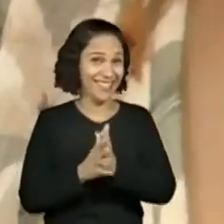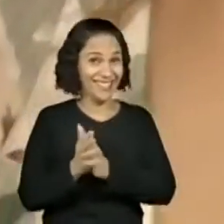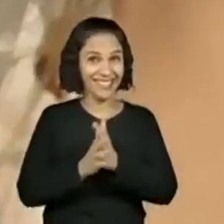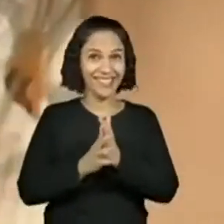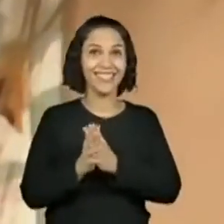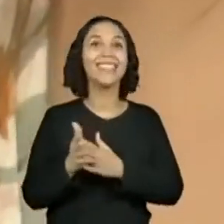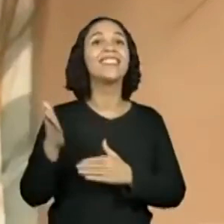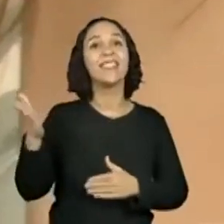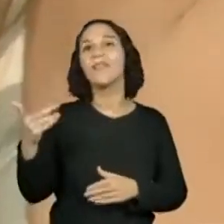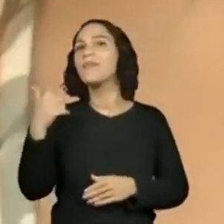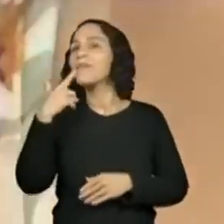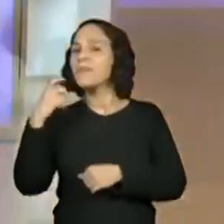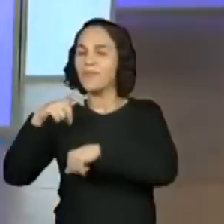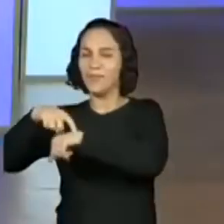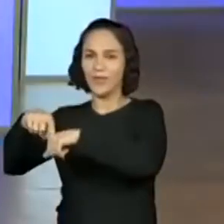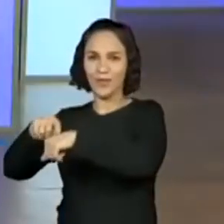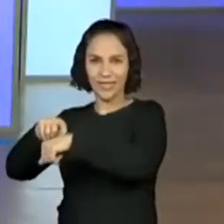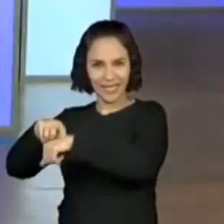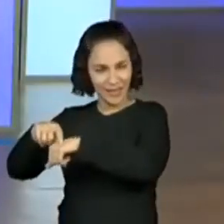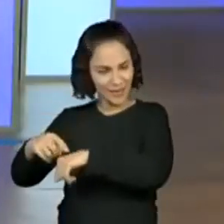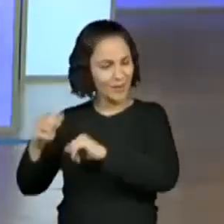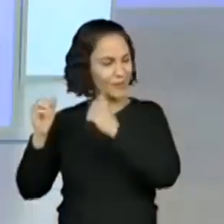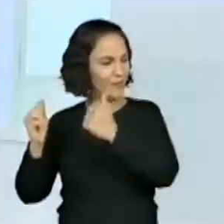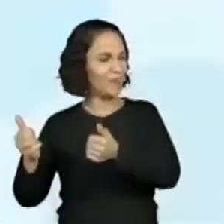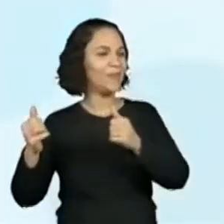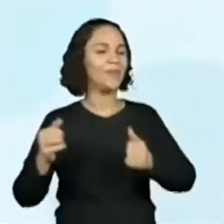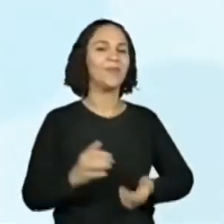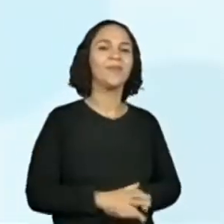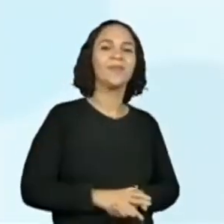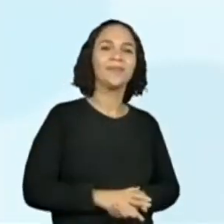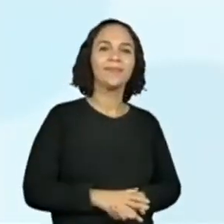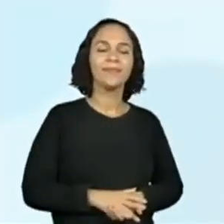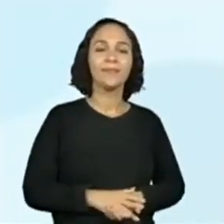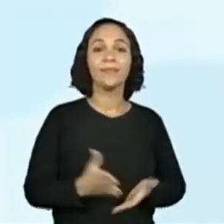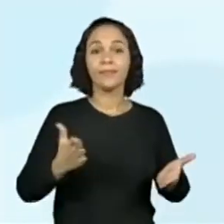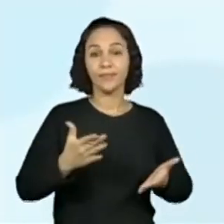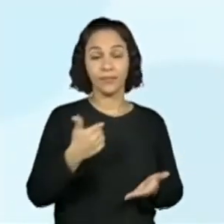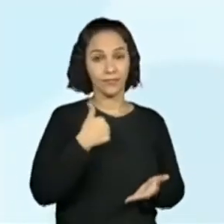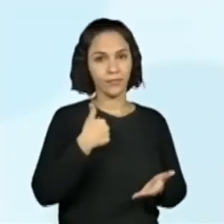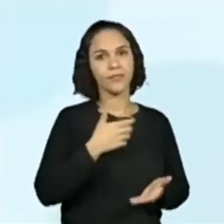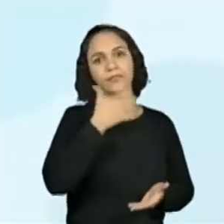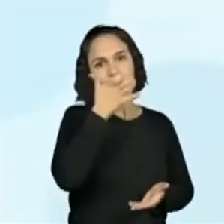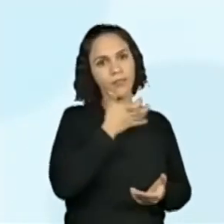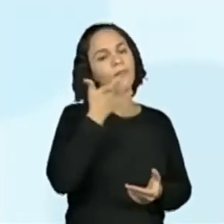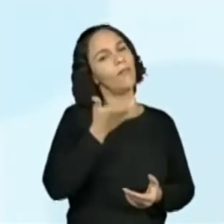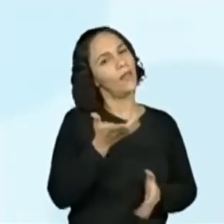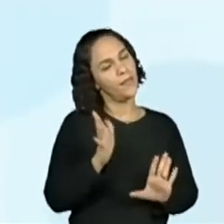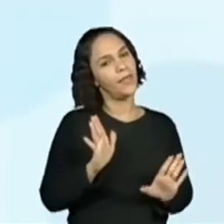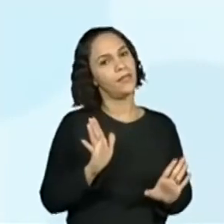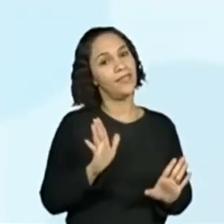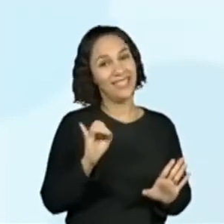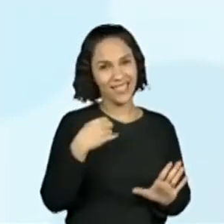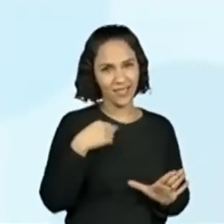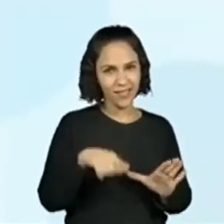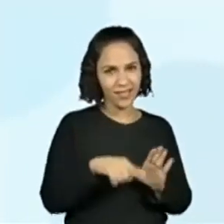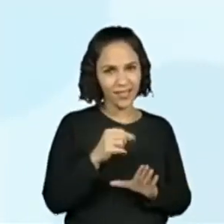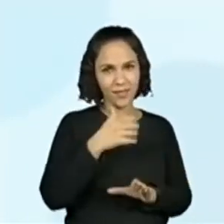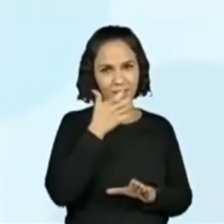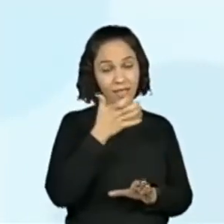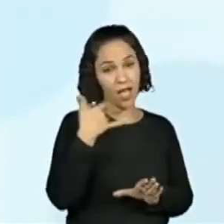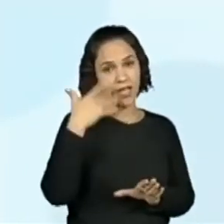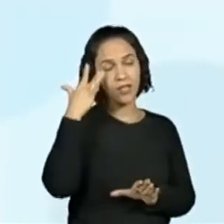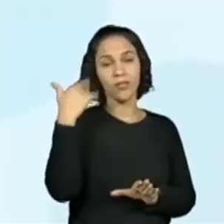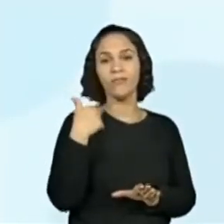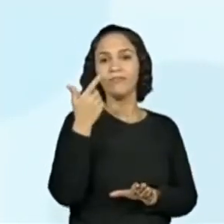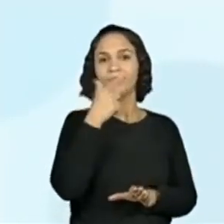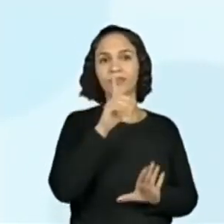Tirou? Morango. E agora eu vou tirar a maçã. Olha, se eu tirar a maçã agora, acho que eu já